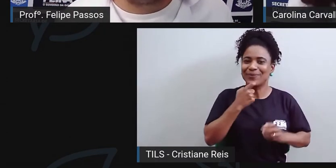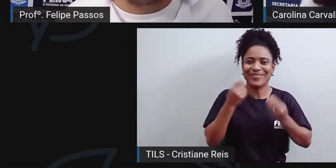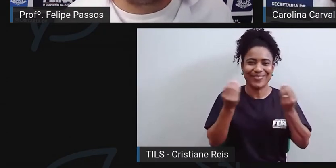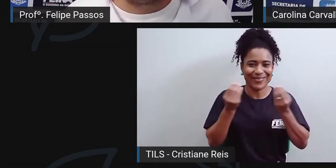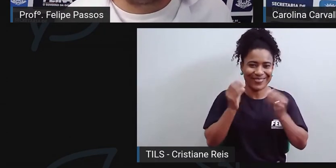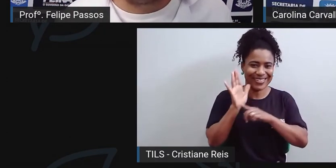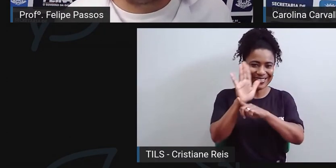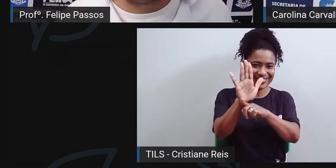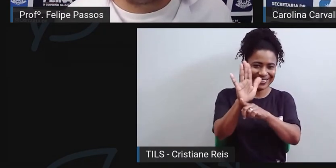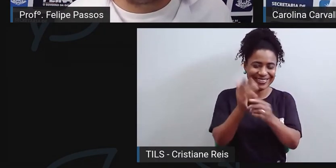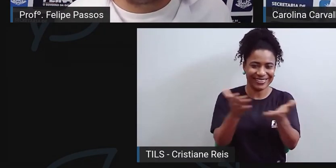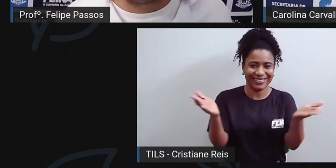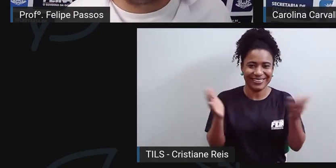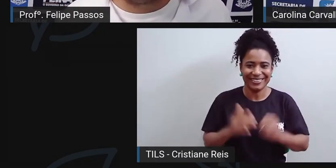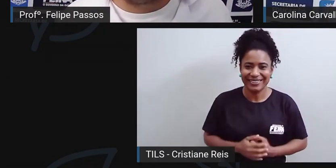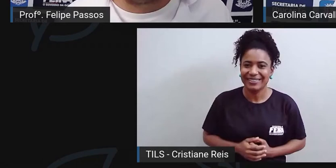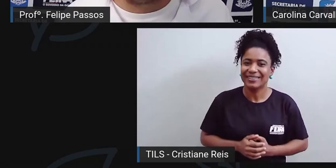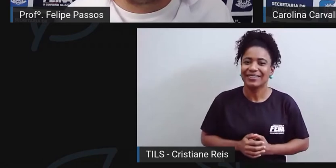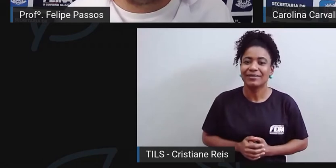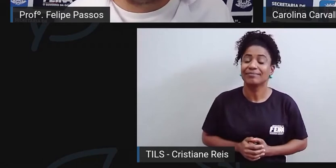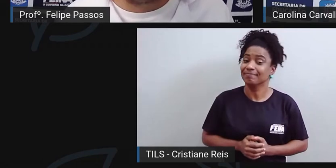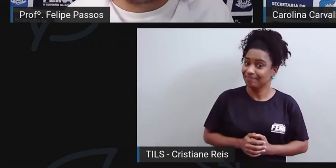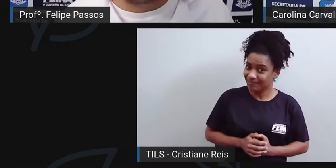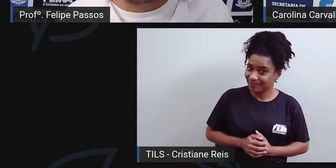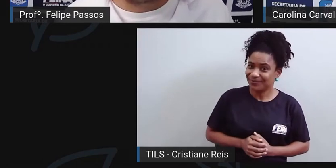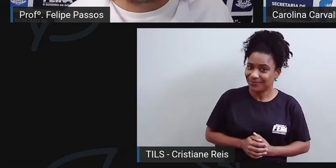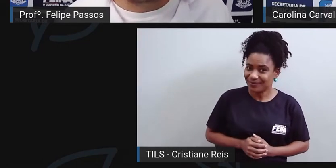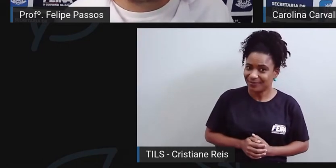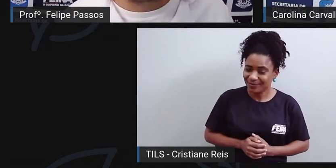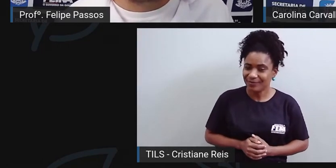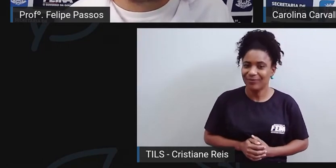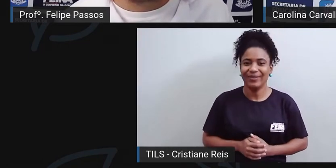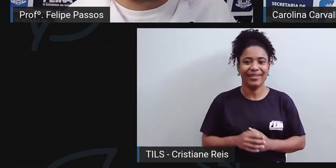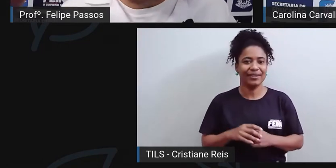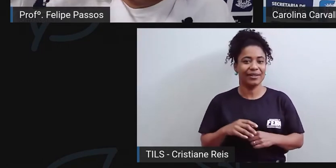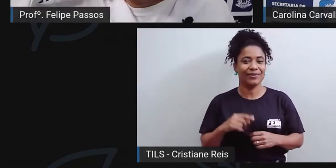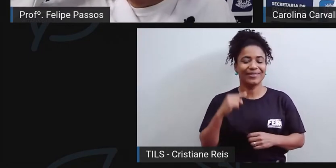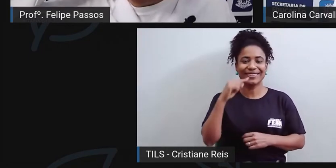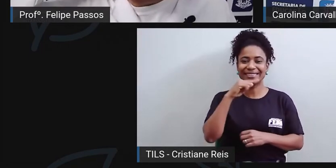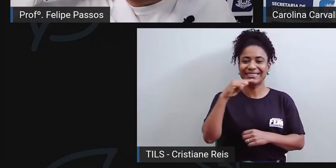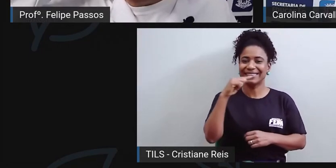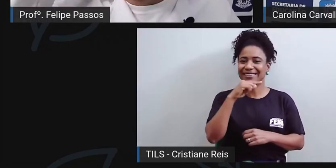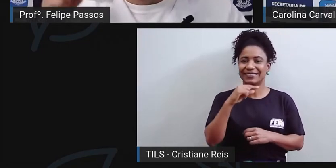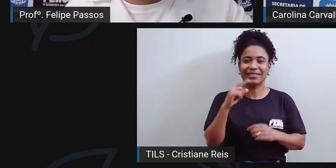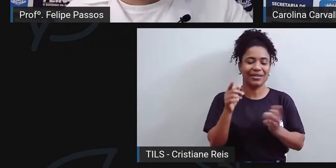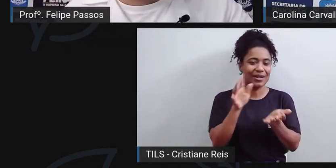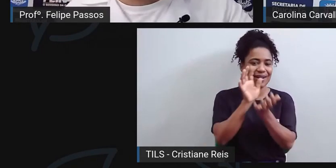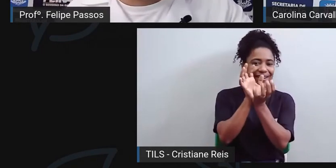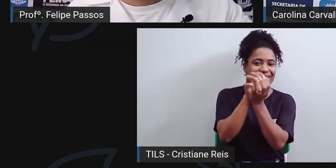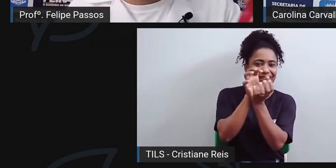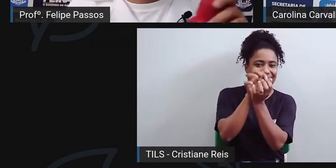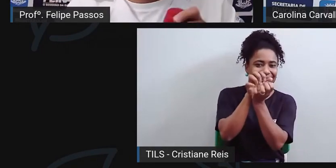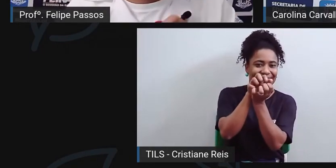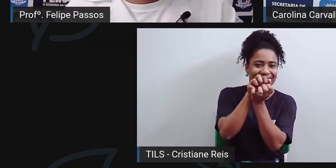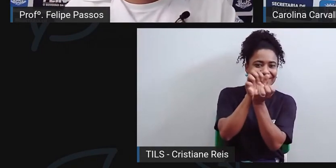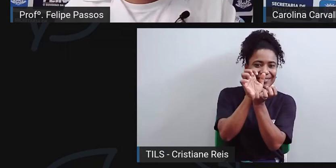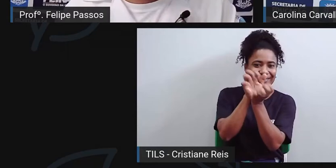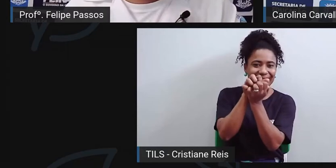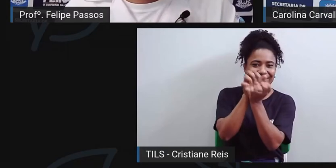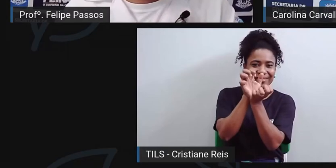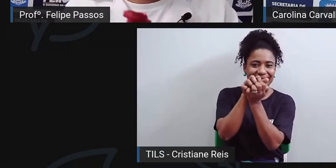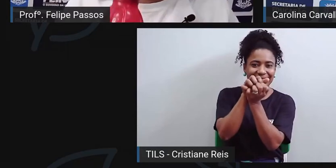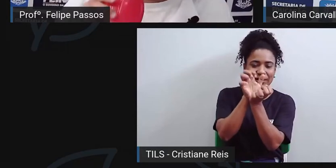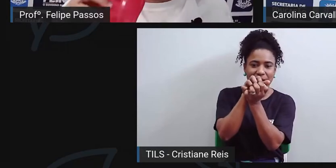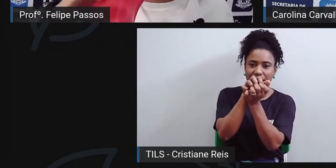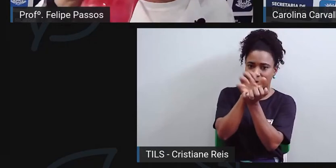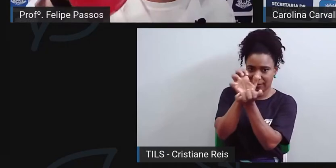Pronto! Então, quando a gente vai higienizar os nossos dentes, a gente tem que ter em mente que a gente, que o nosso dente tem